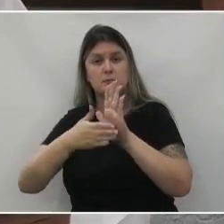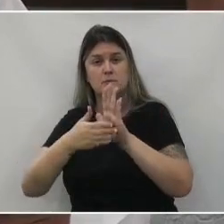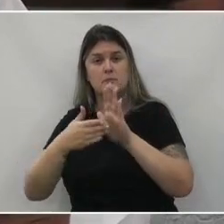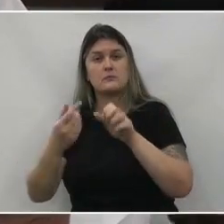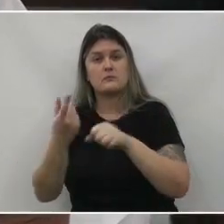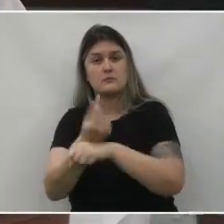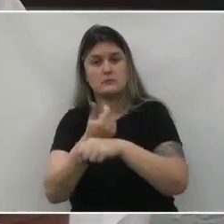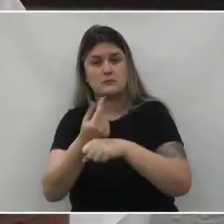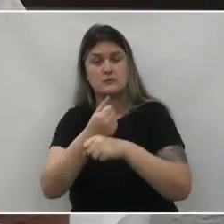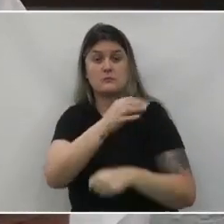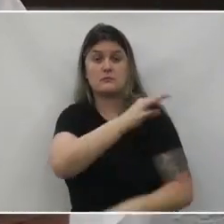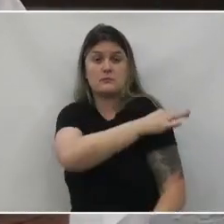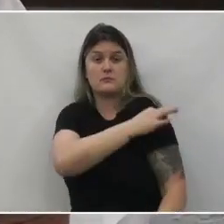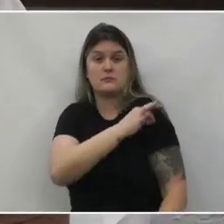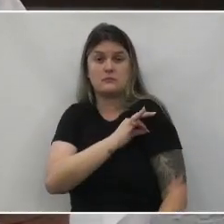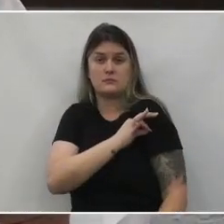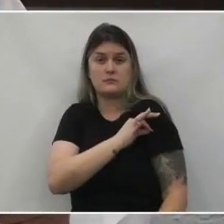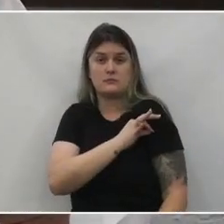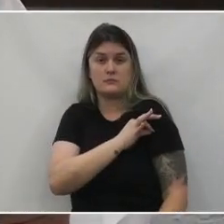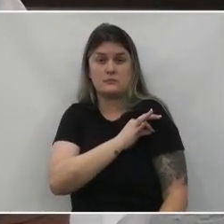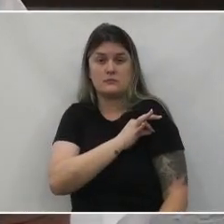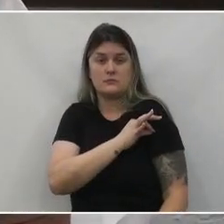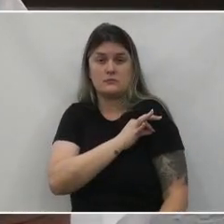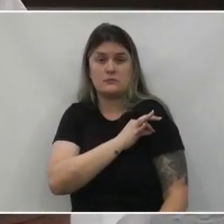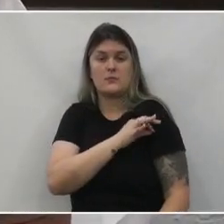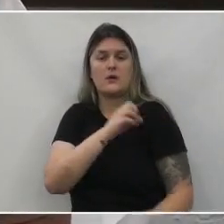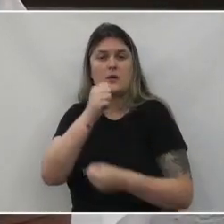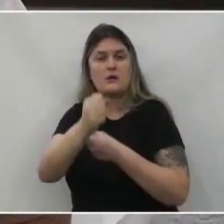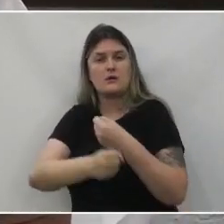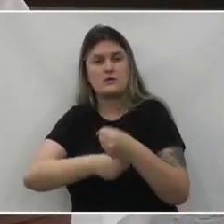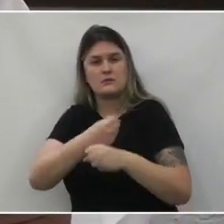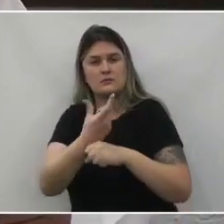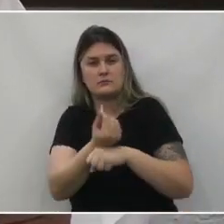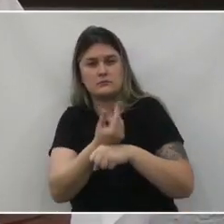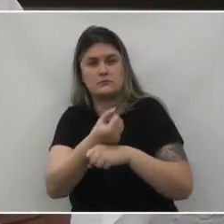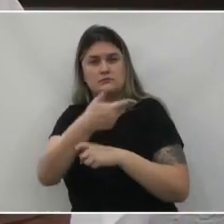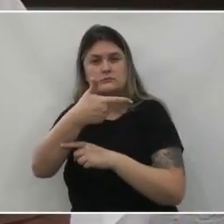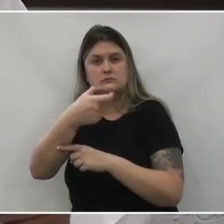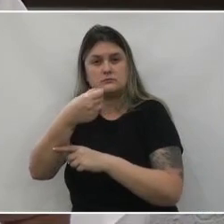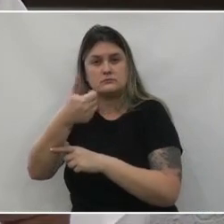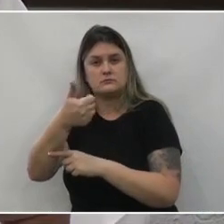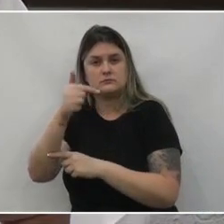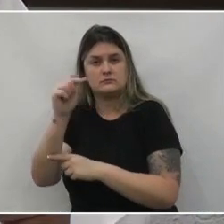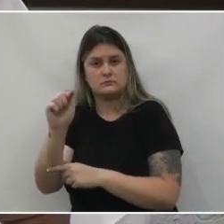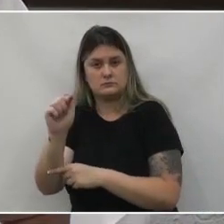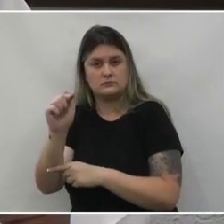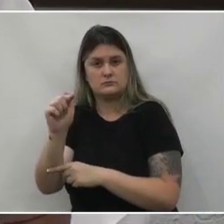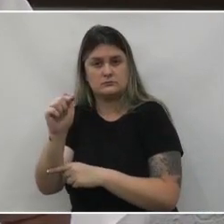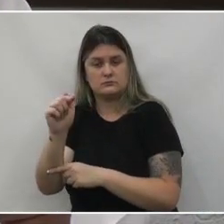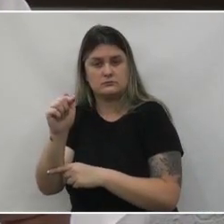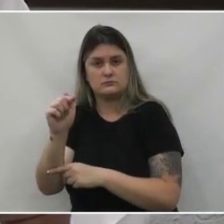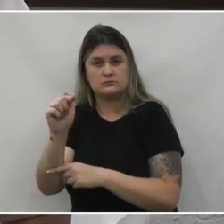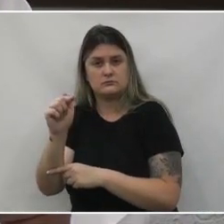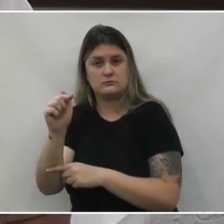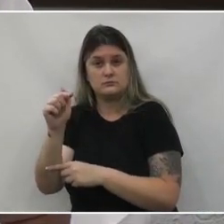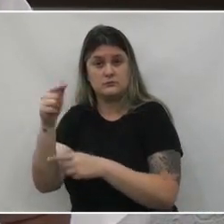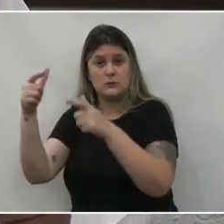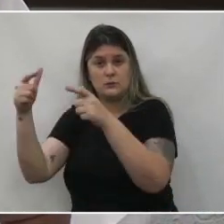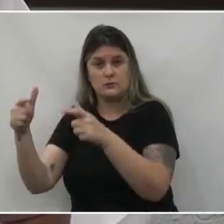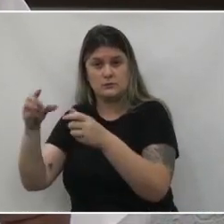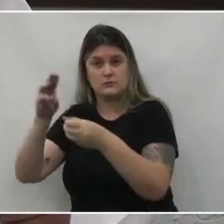contas do prefeito municipal exercício financeiro de 2017 entidade